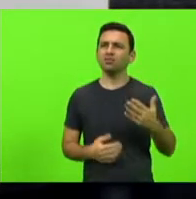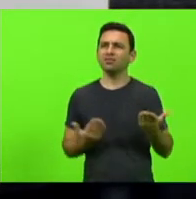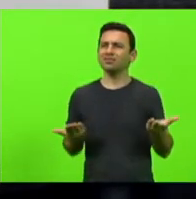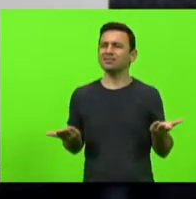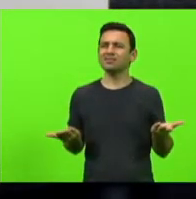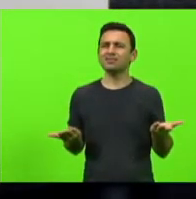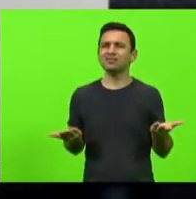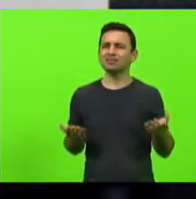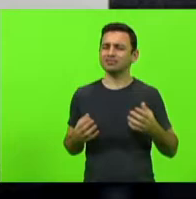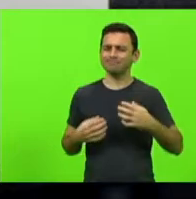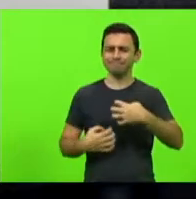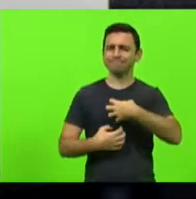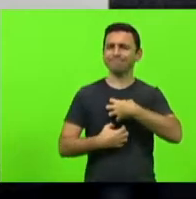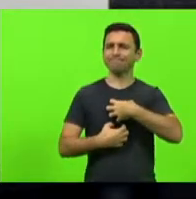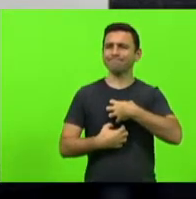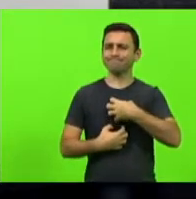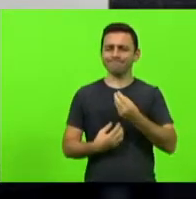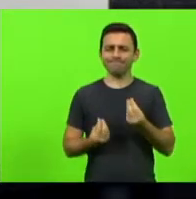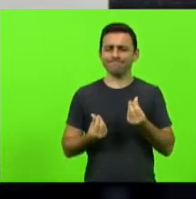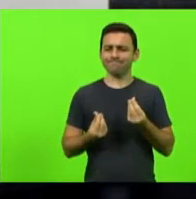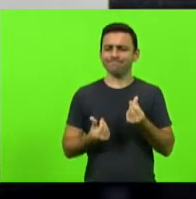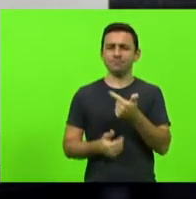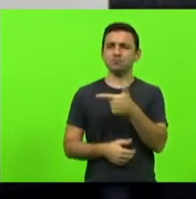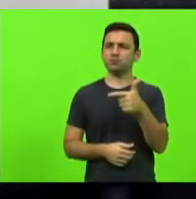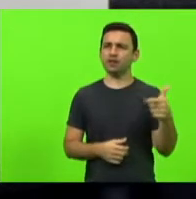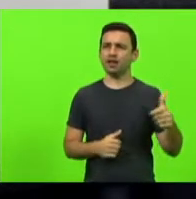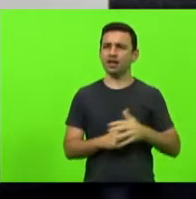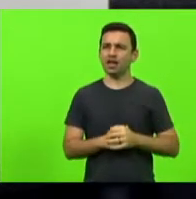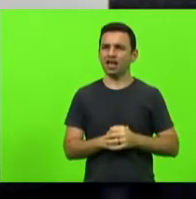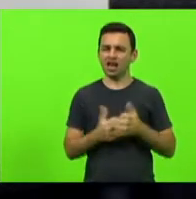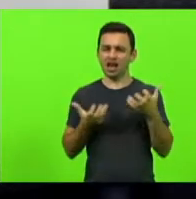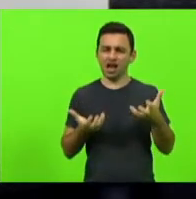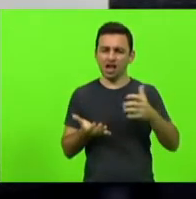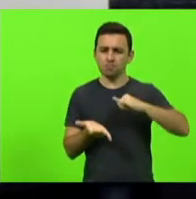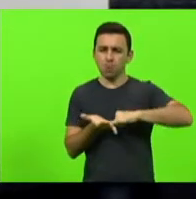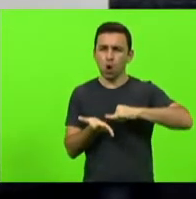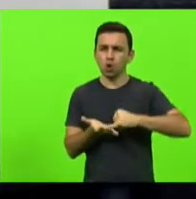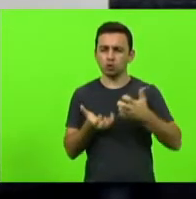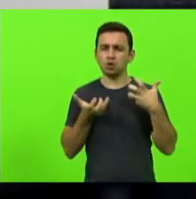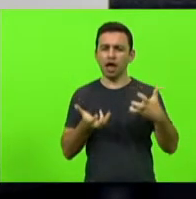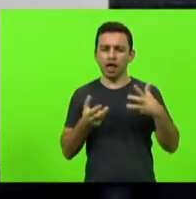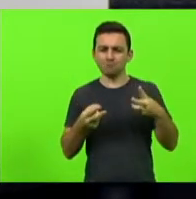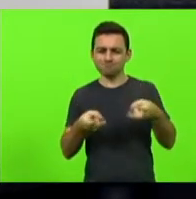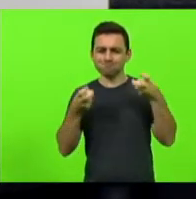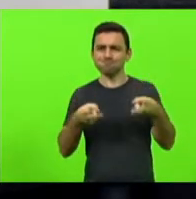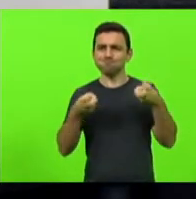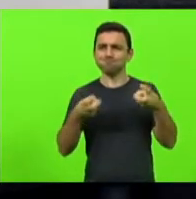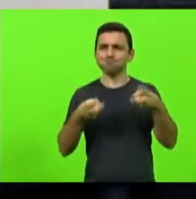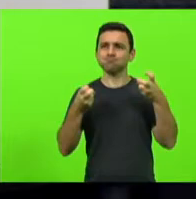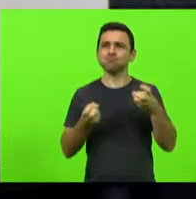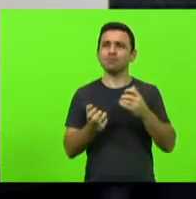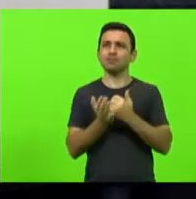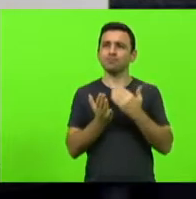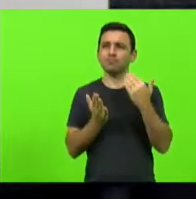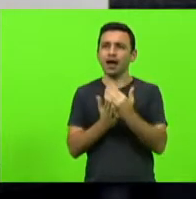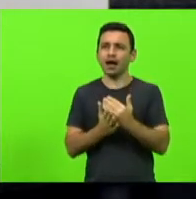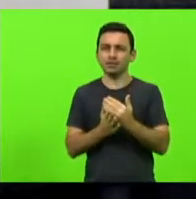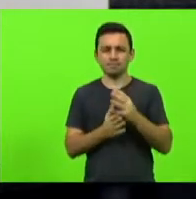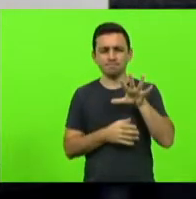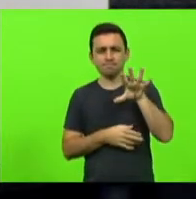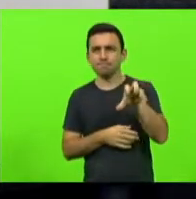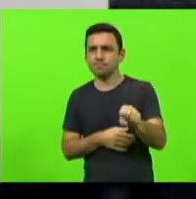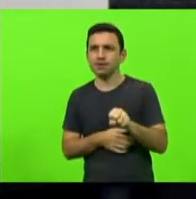uma insensibilidade, uma voracidade por imposto, uma voracidade por tomar dinheiro